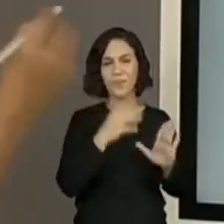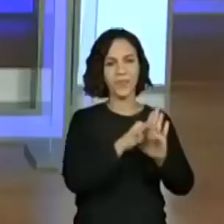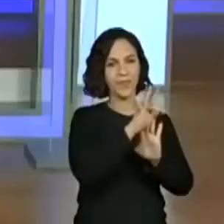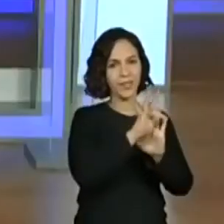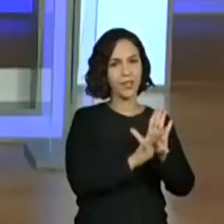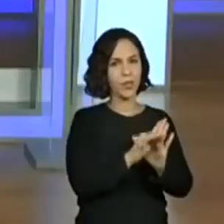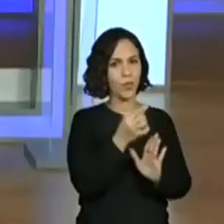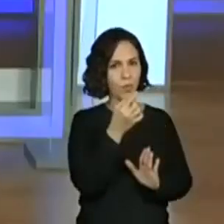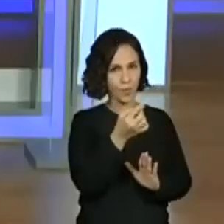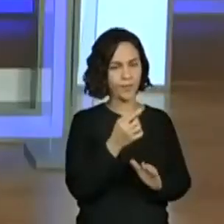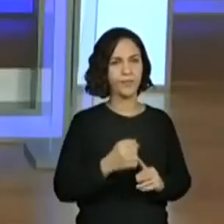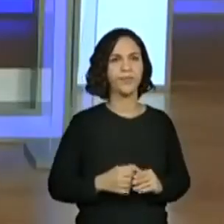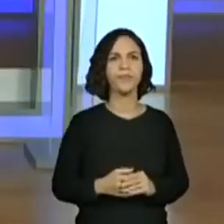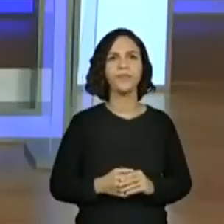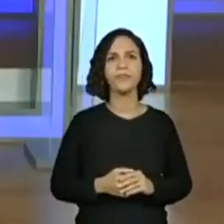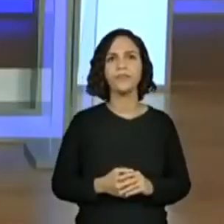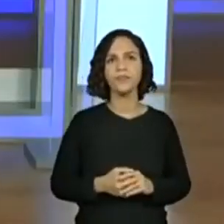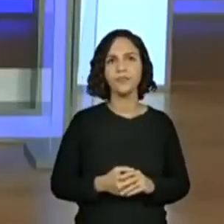professora,